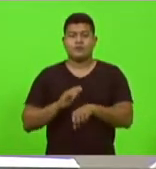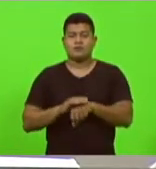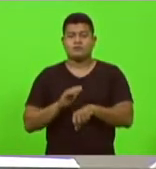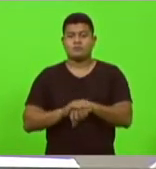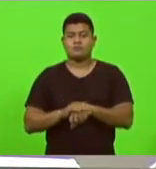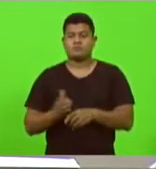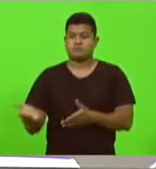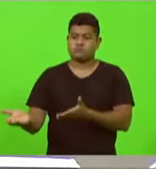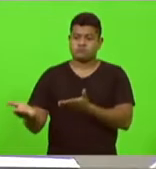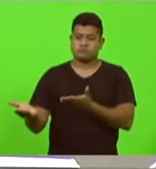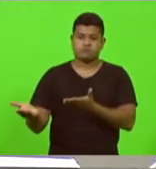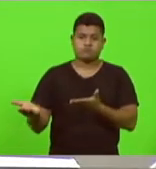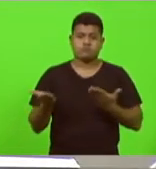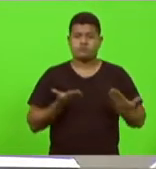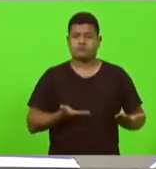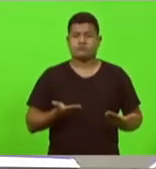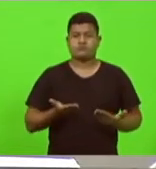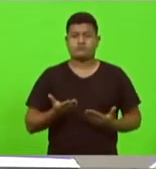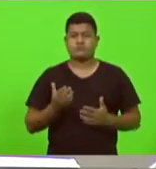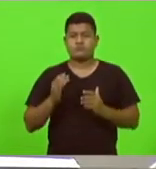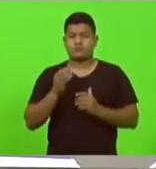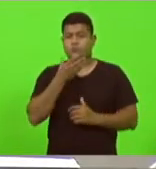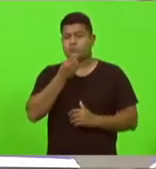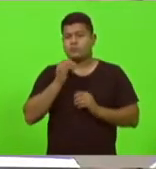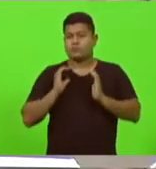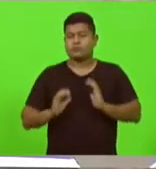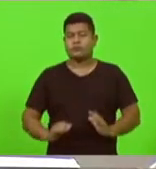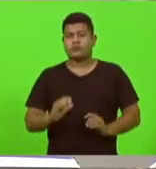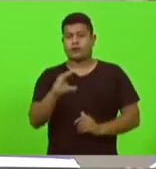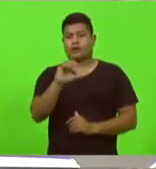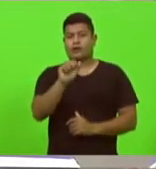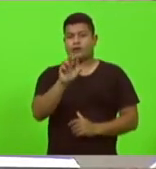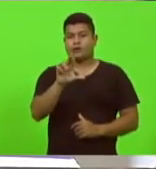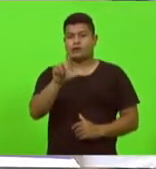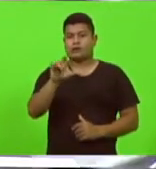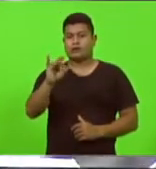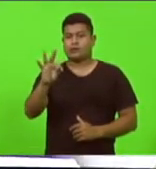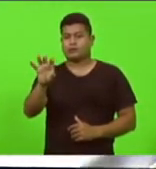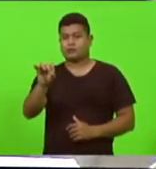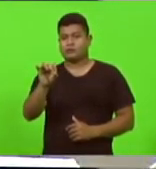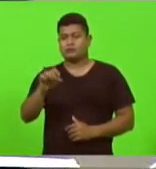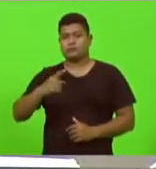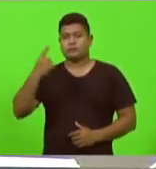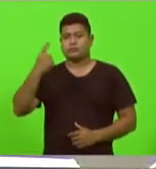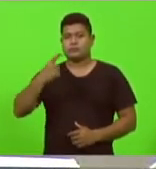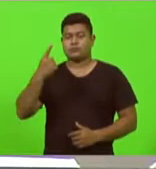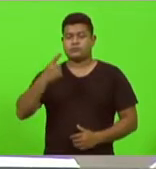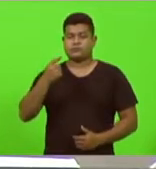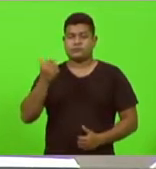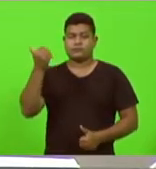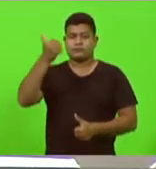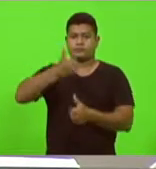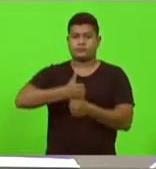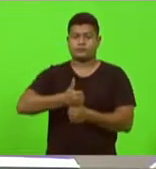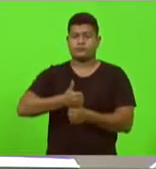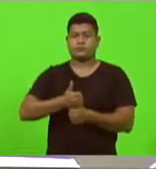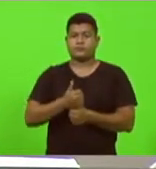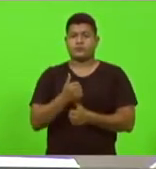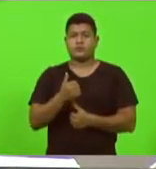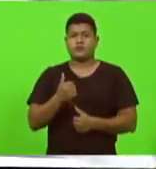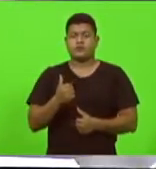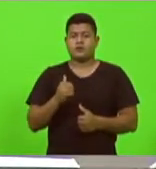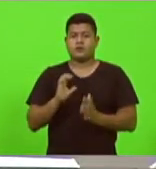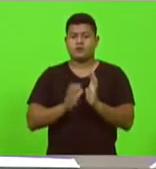o cidadão Carlito Messa, primeiro suplente do Partido dos Trabalhadores PT, para ocupar a cadeira de